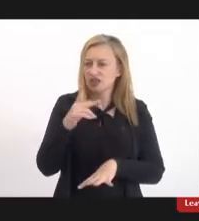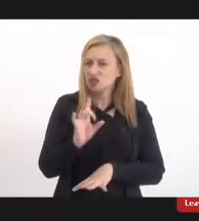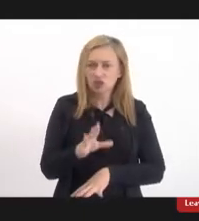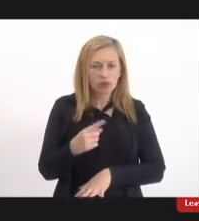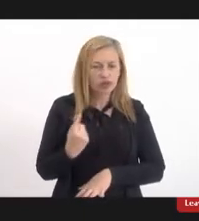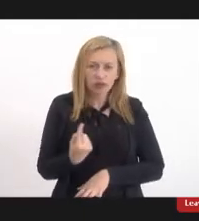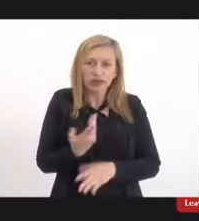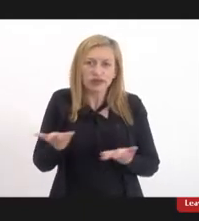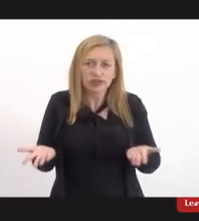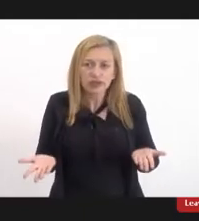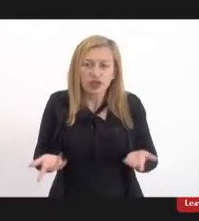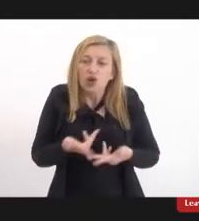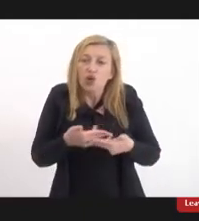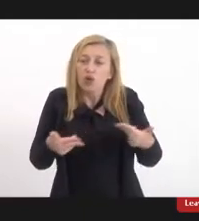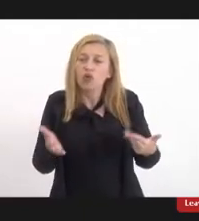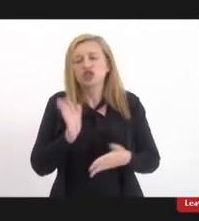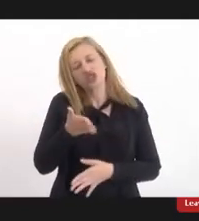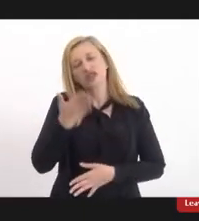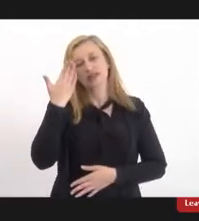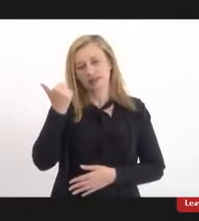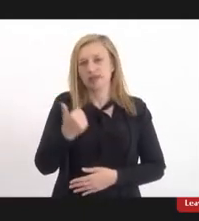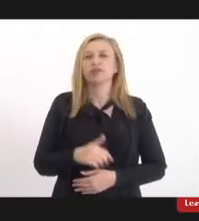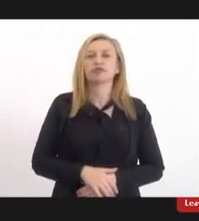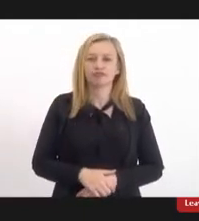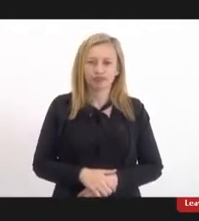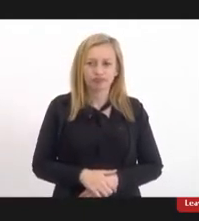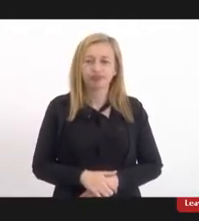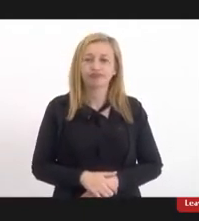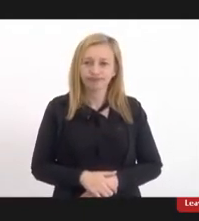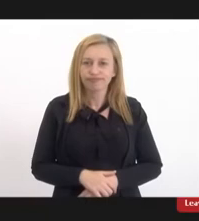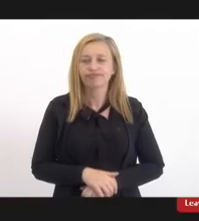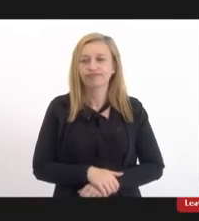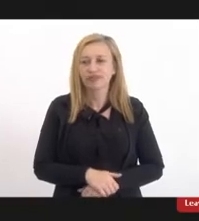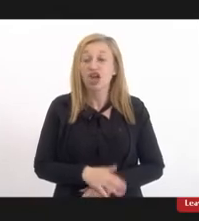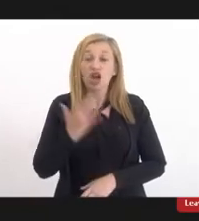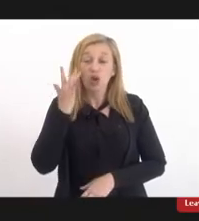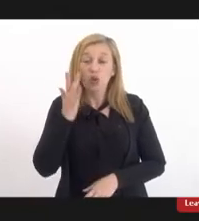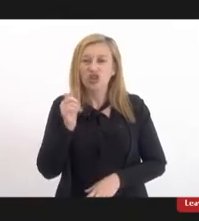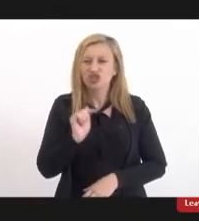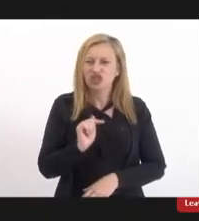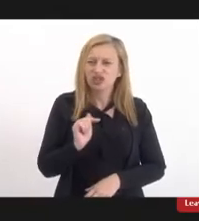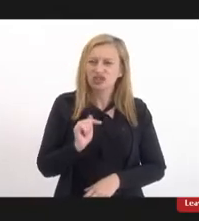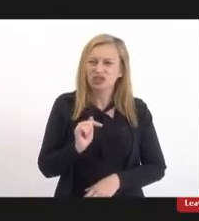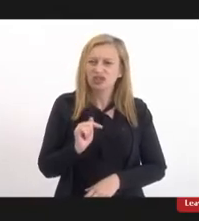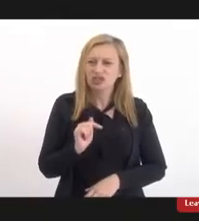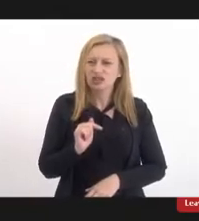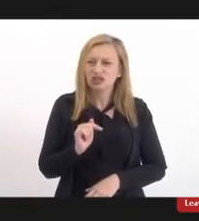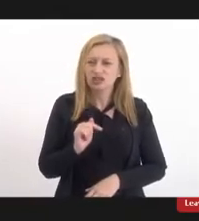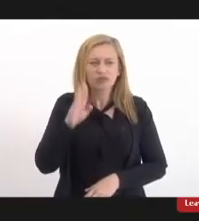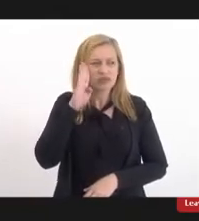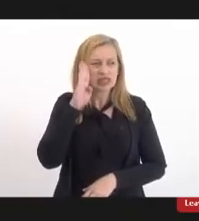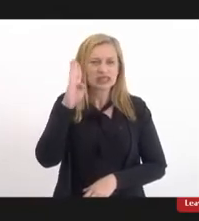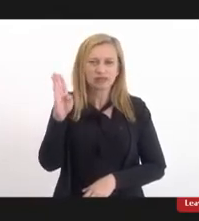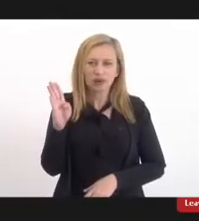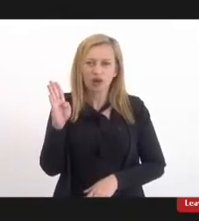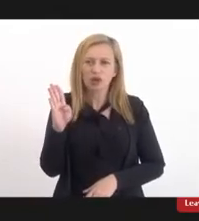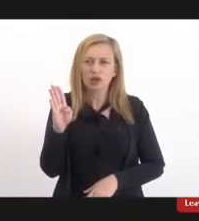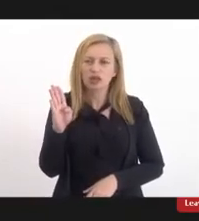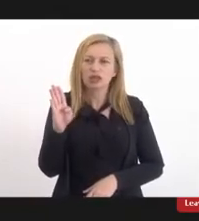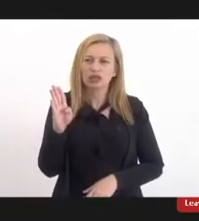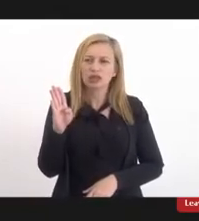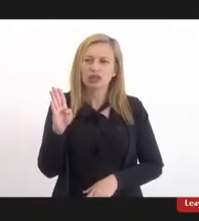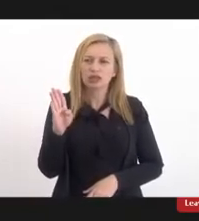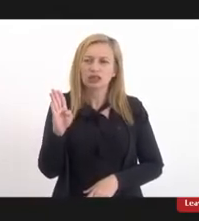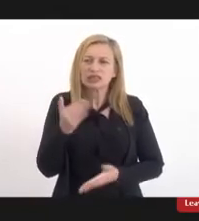mesmo coisas que a gente já sabe eu acho que aqui foi fundamental né